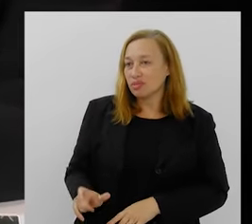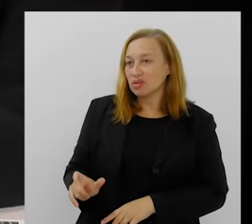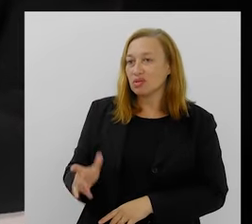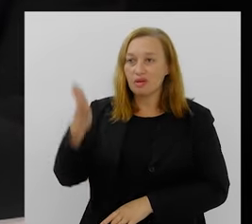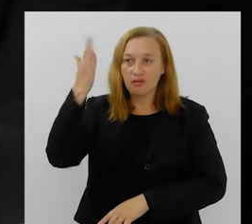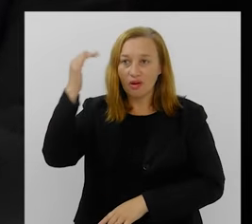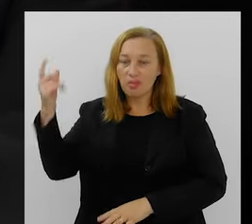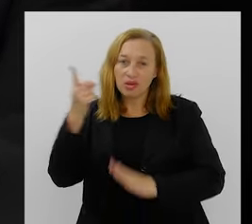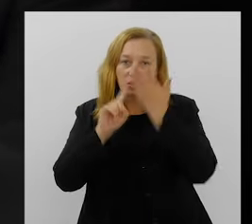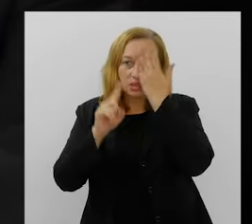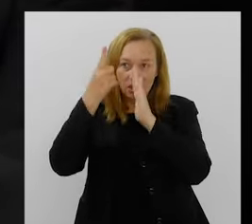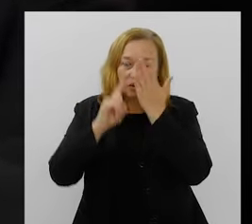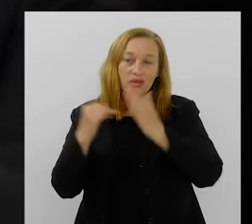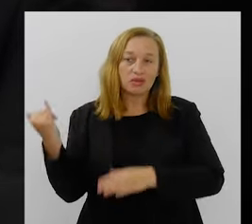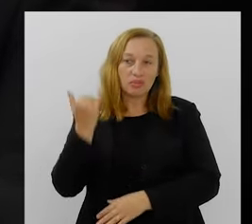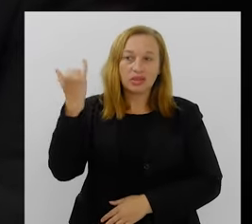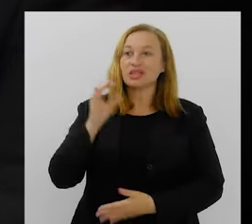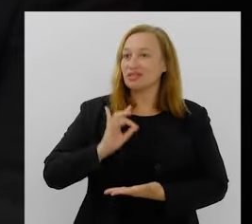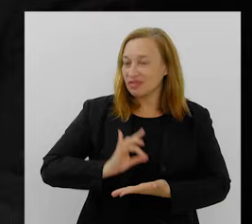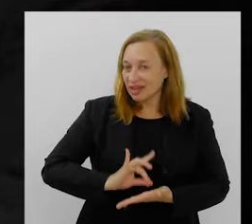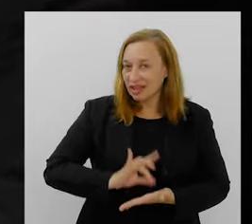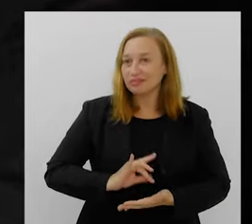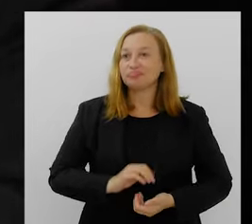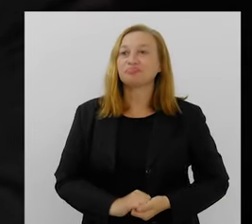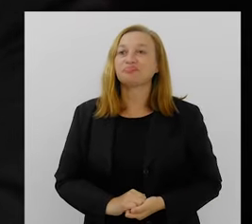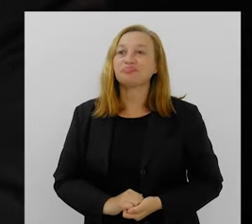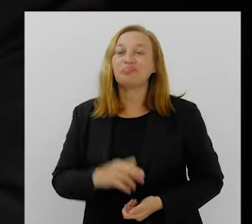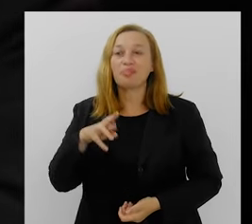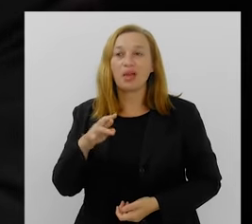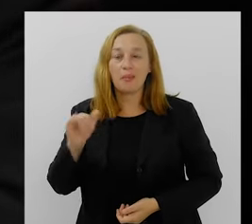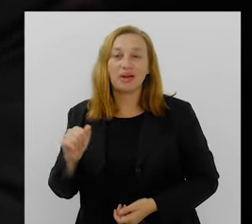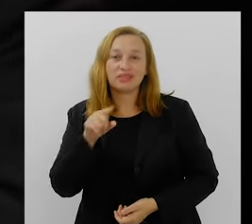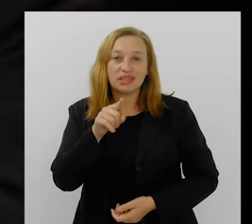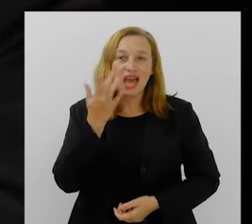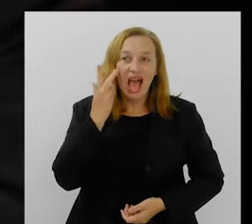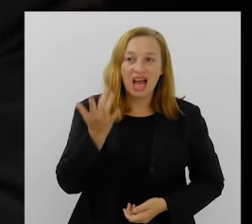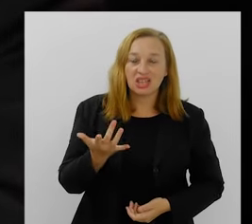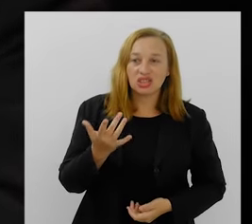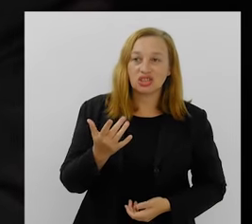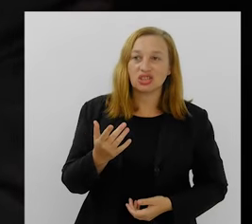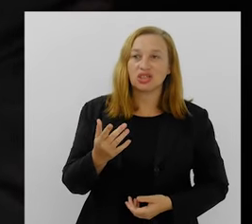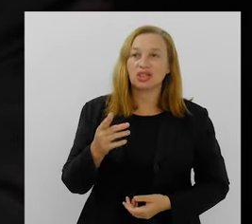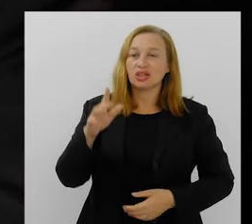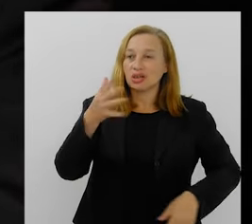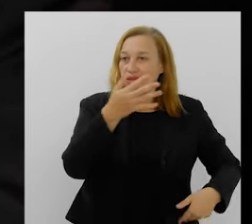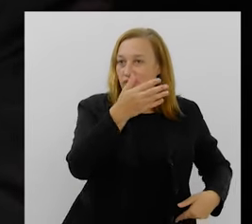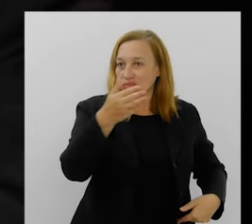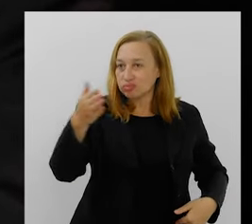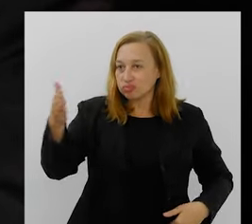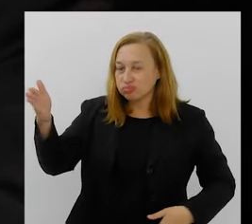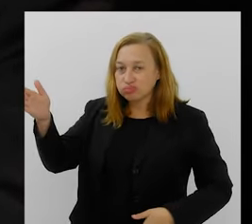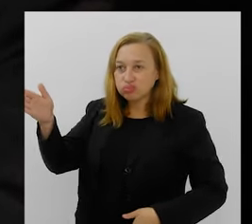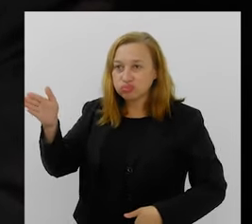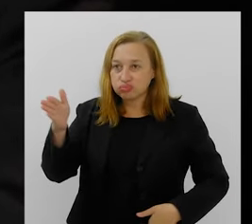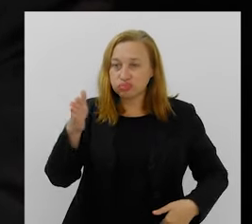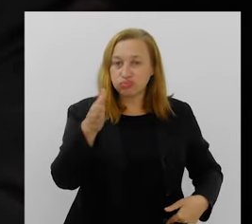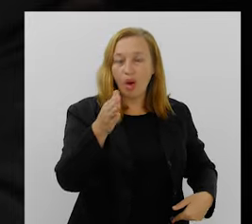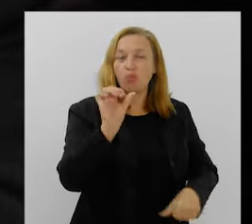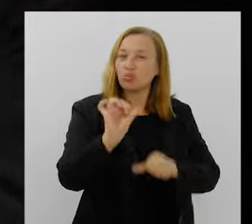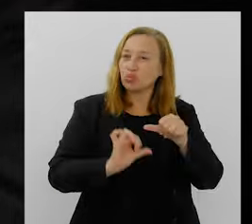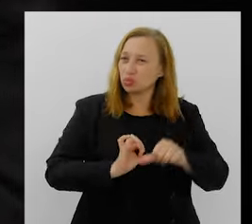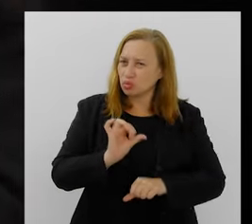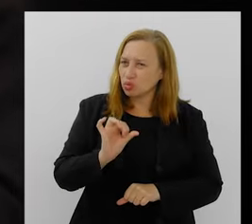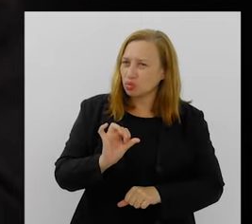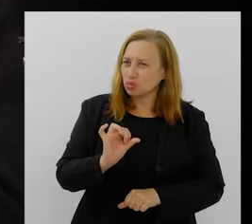Carnaval de extrema importância. Verdade. Mário, você acha que o quesito porta-bandeira mudou muito?